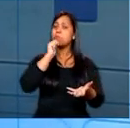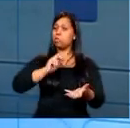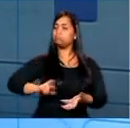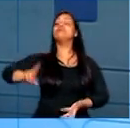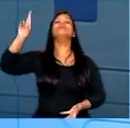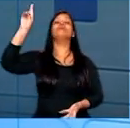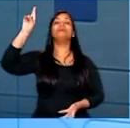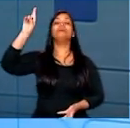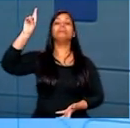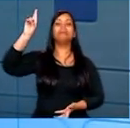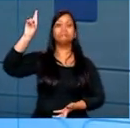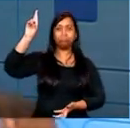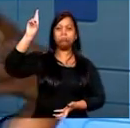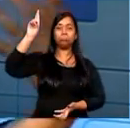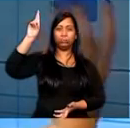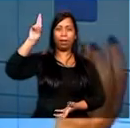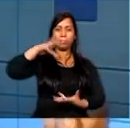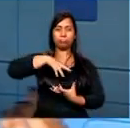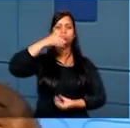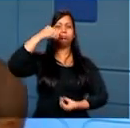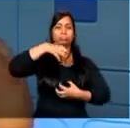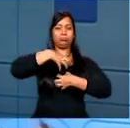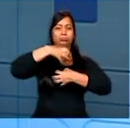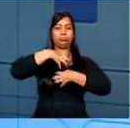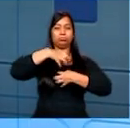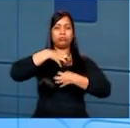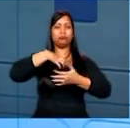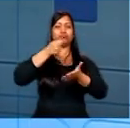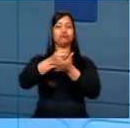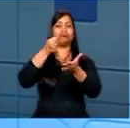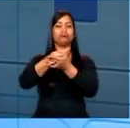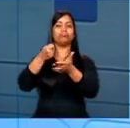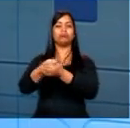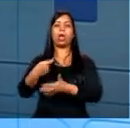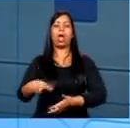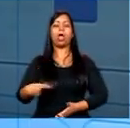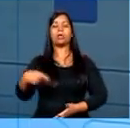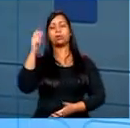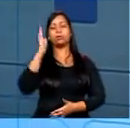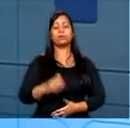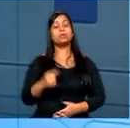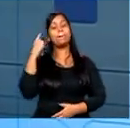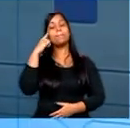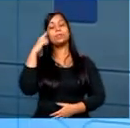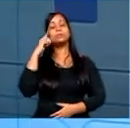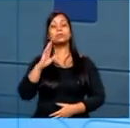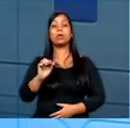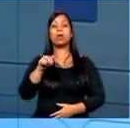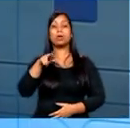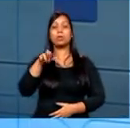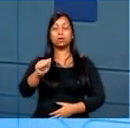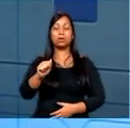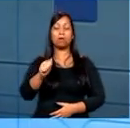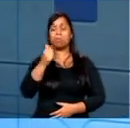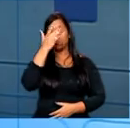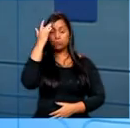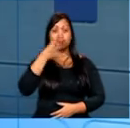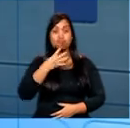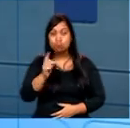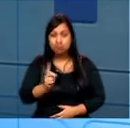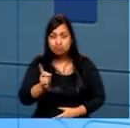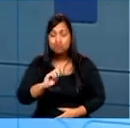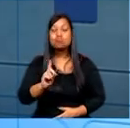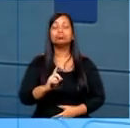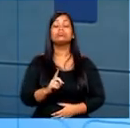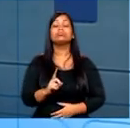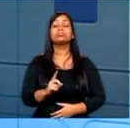representasse um pouco do espírito de luta do nosso país. E a gente pensou na Carolina Maria de Jesus, para quem não conhece,